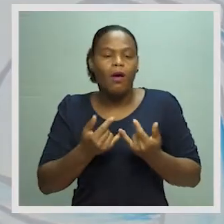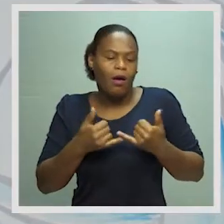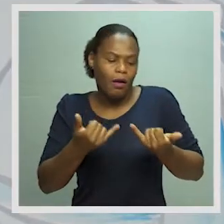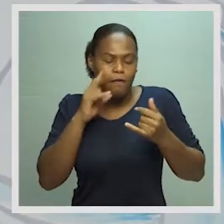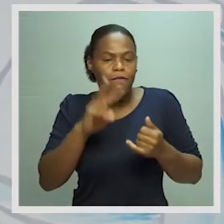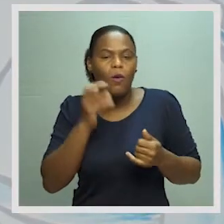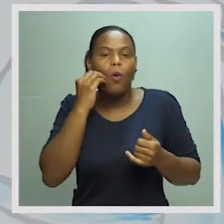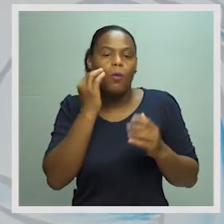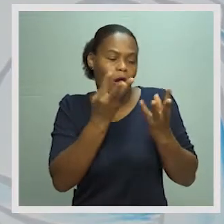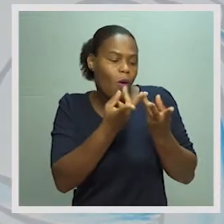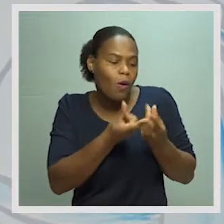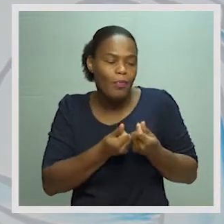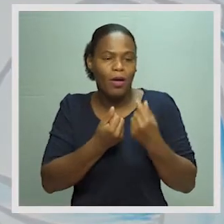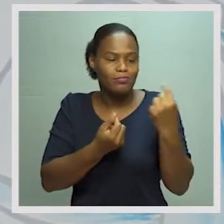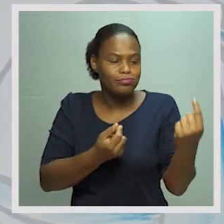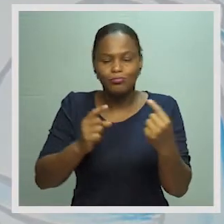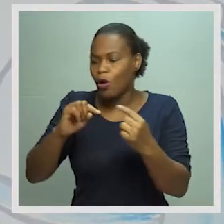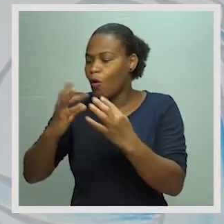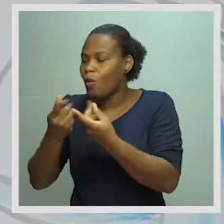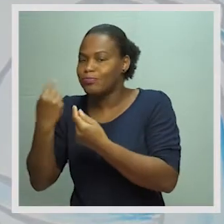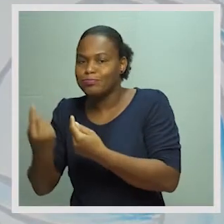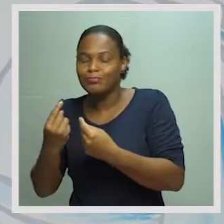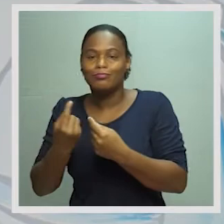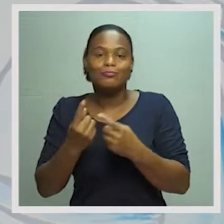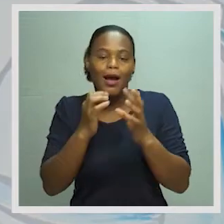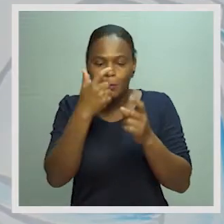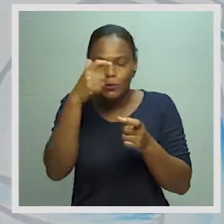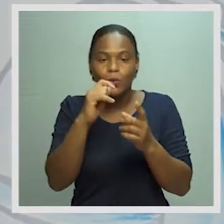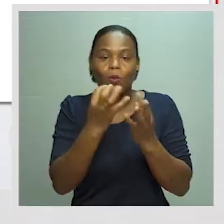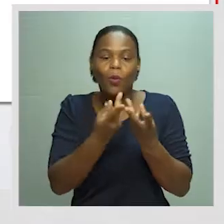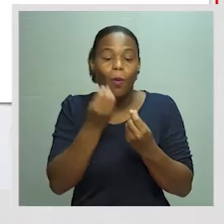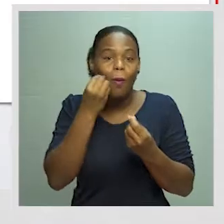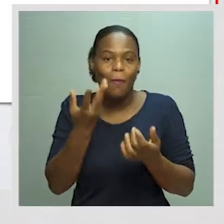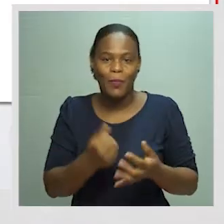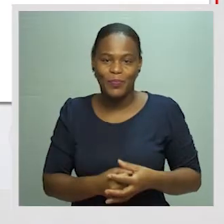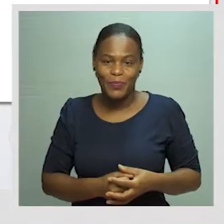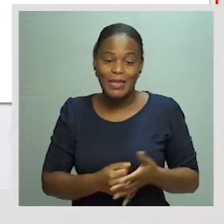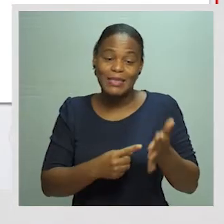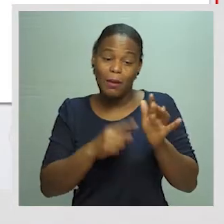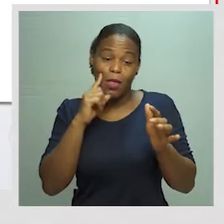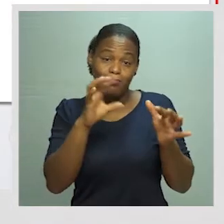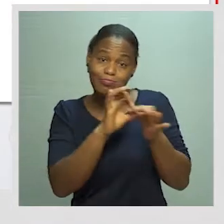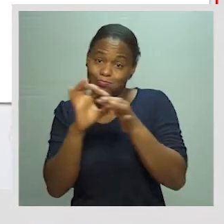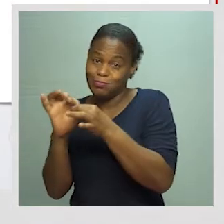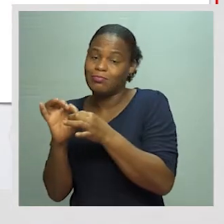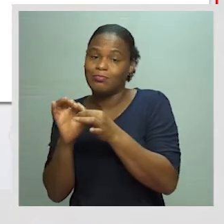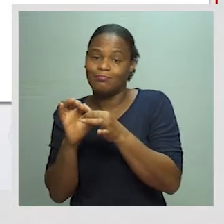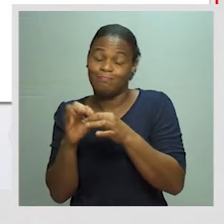faz a conta de cada agente econômico. Vocês podem ver aqui, nós temos um circuito,